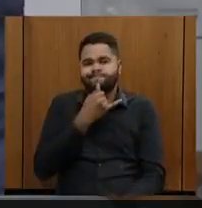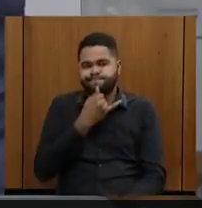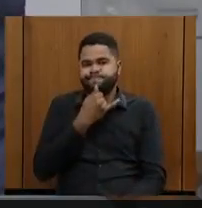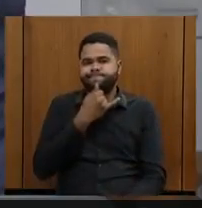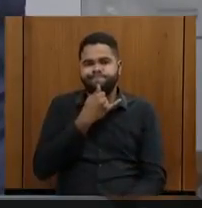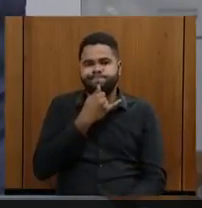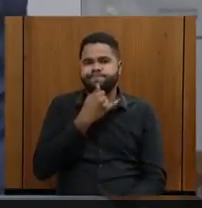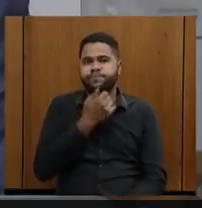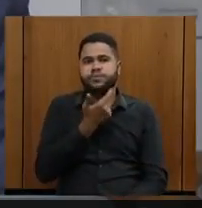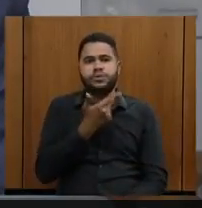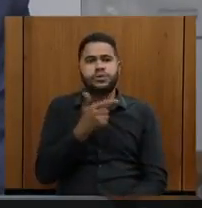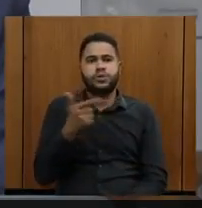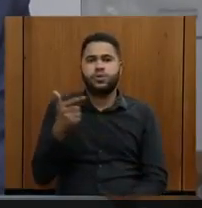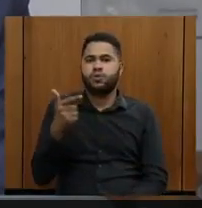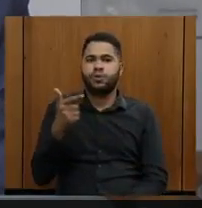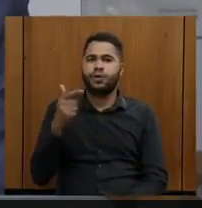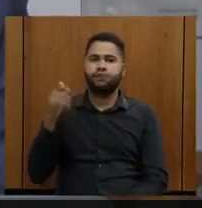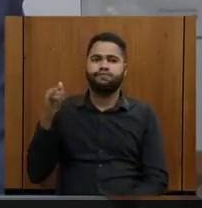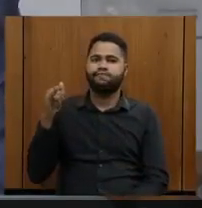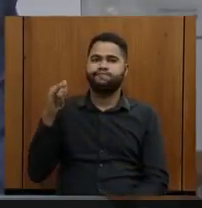com voos